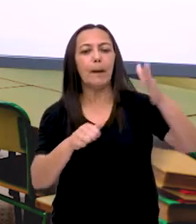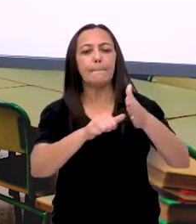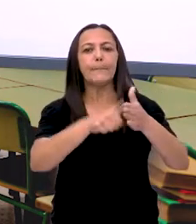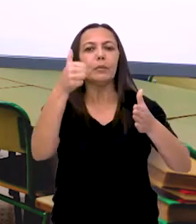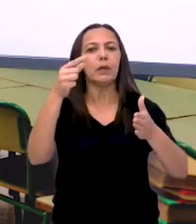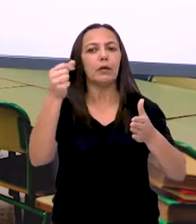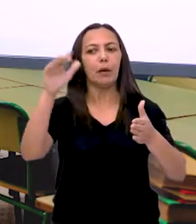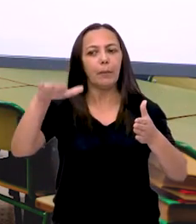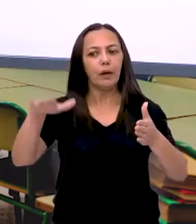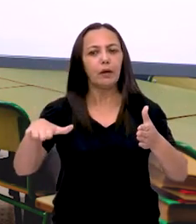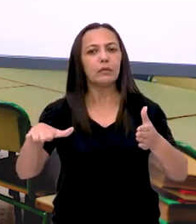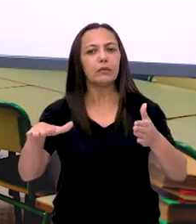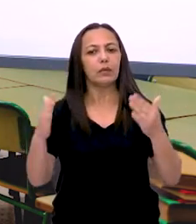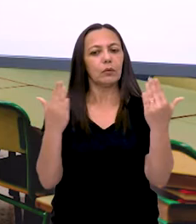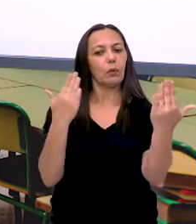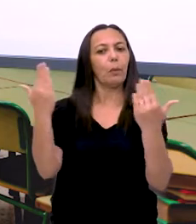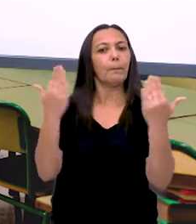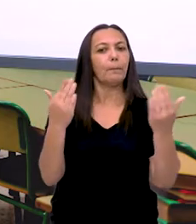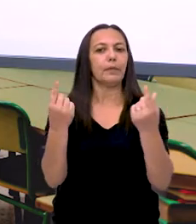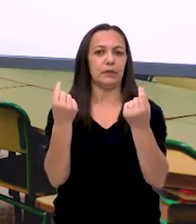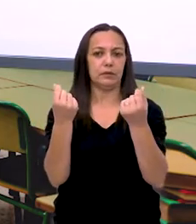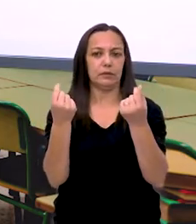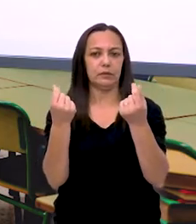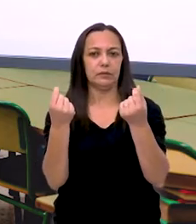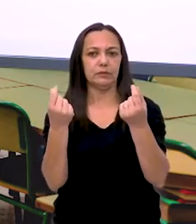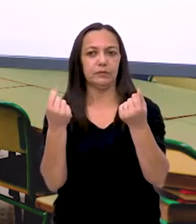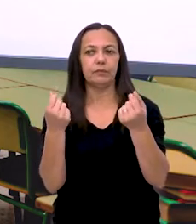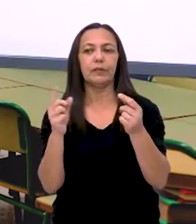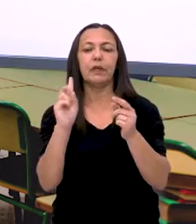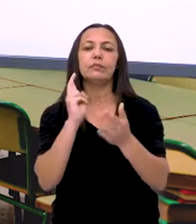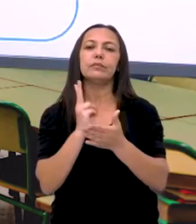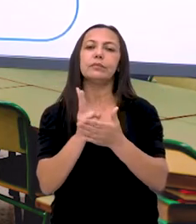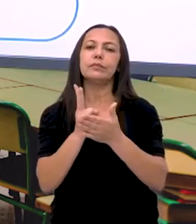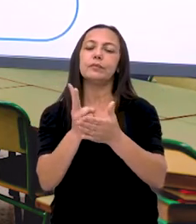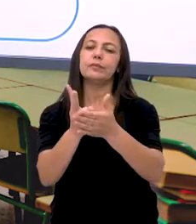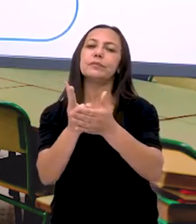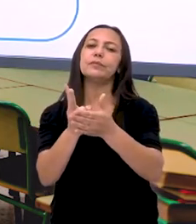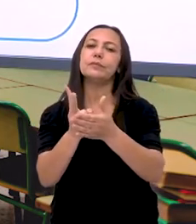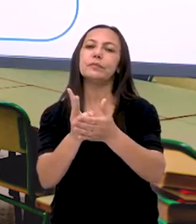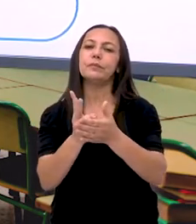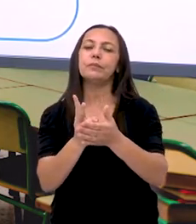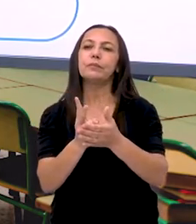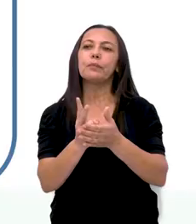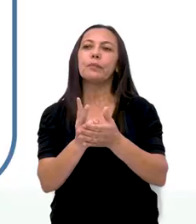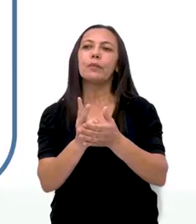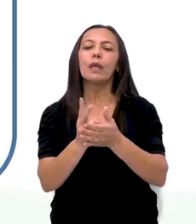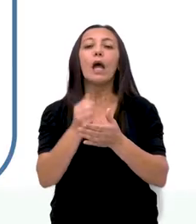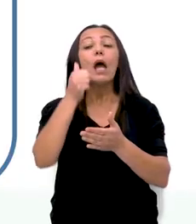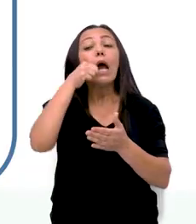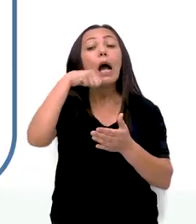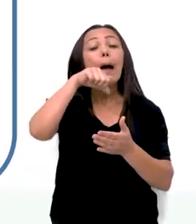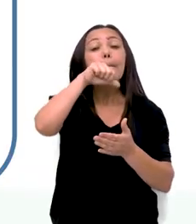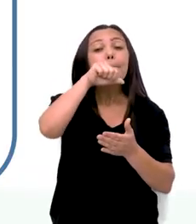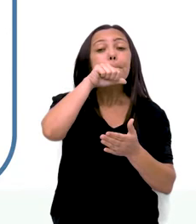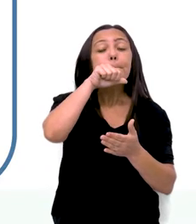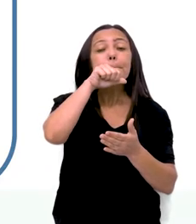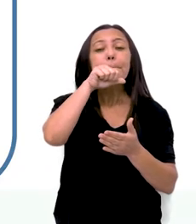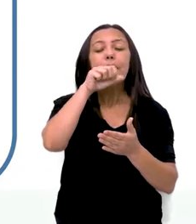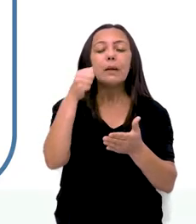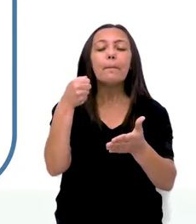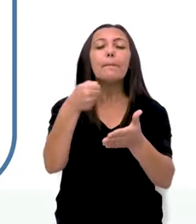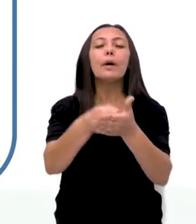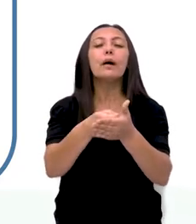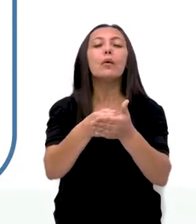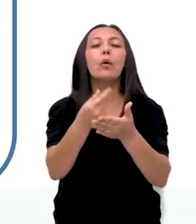menor para o maior. Comparando os valores. Vamos dar continuidade. Quanto a mãe de Marina